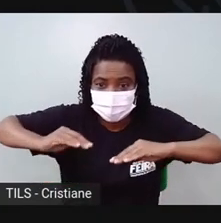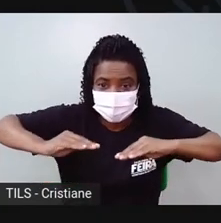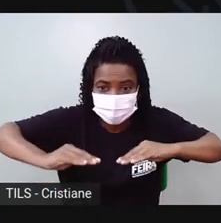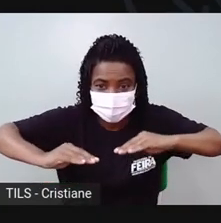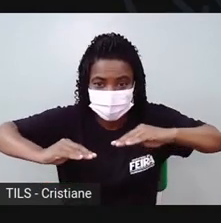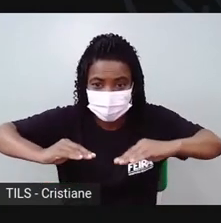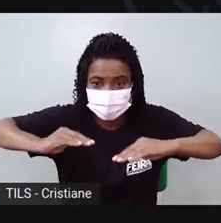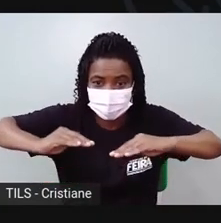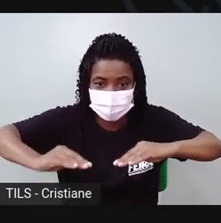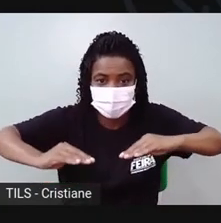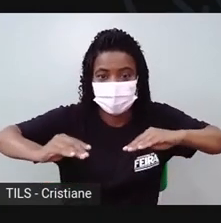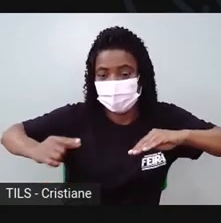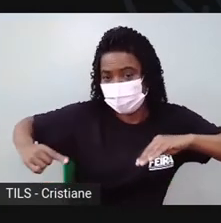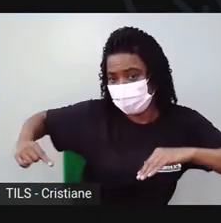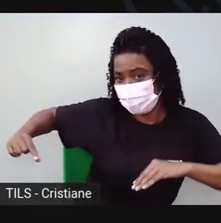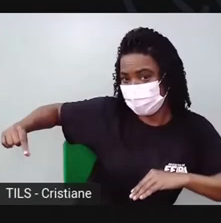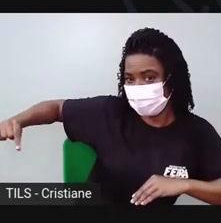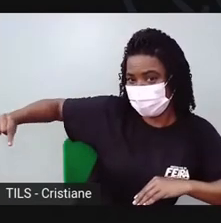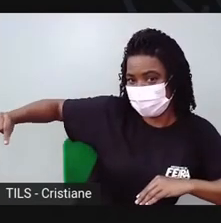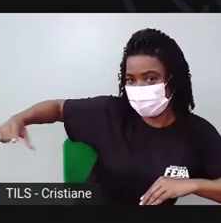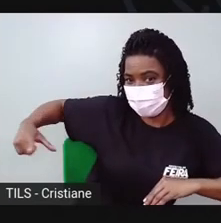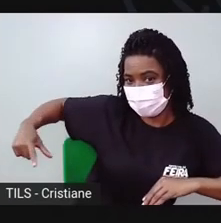E o rabicó dela, né?